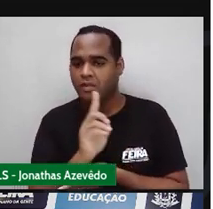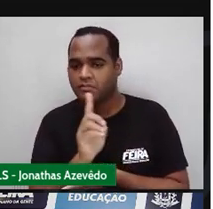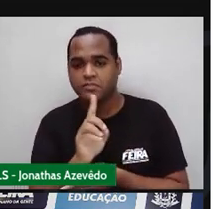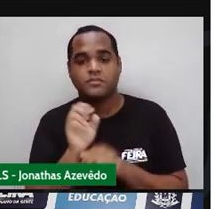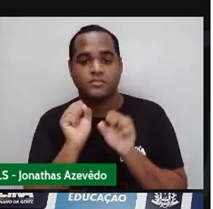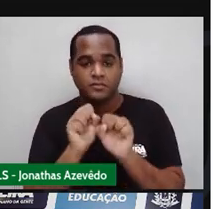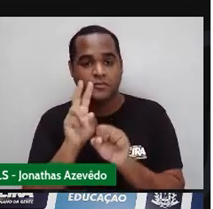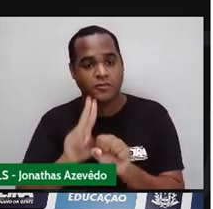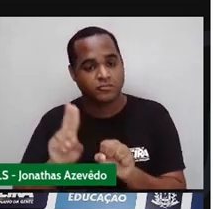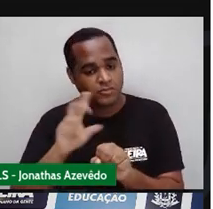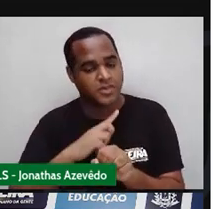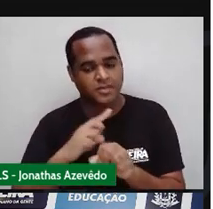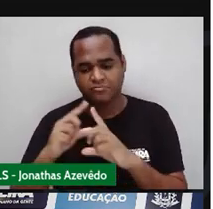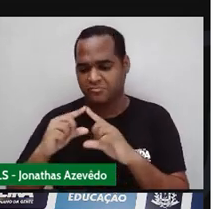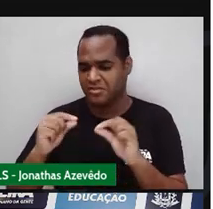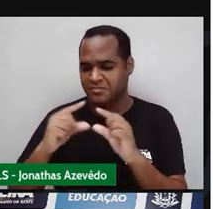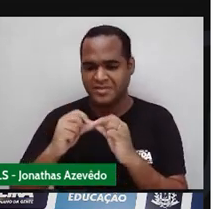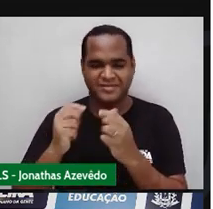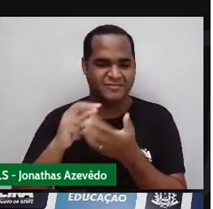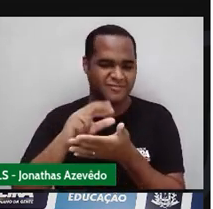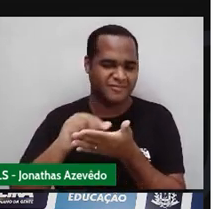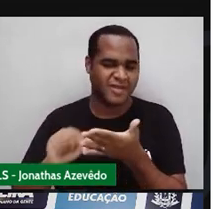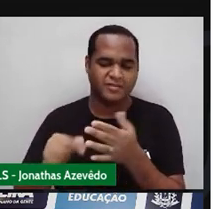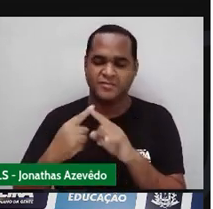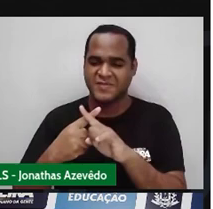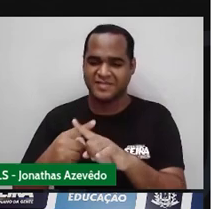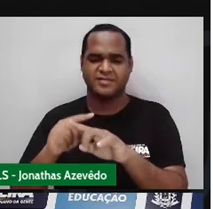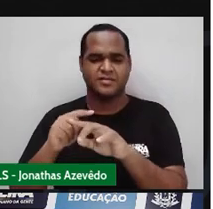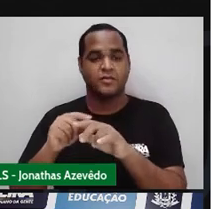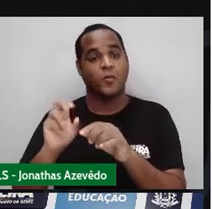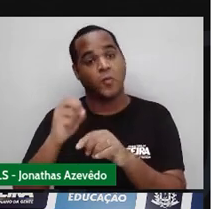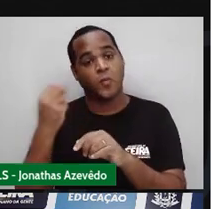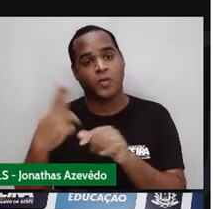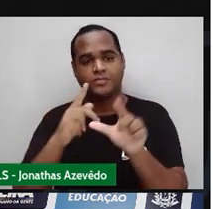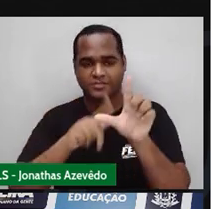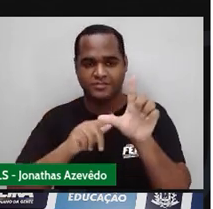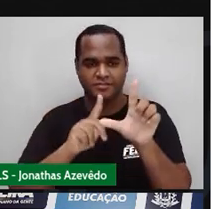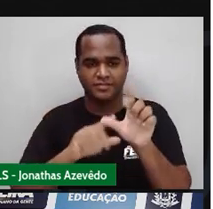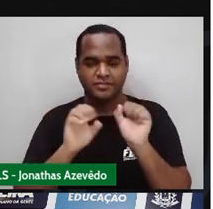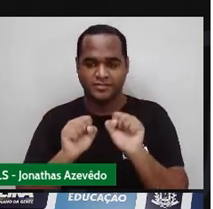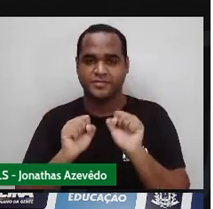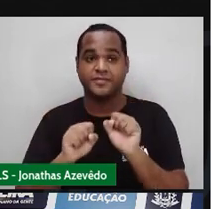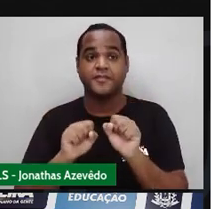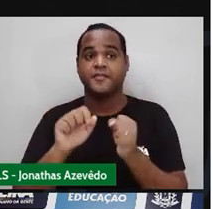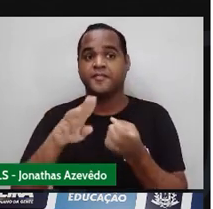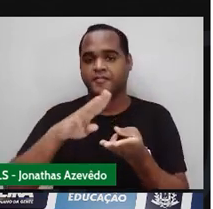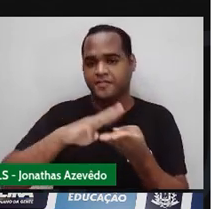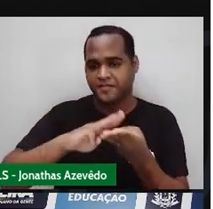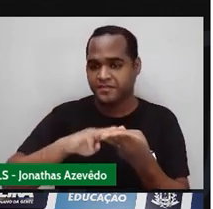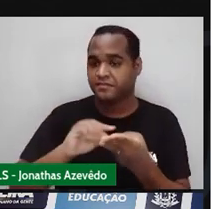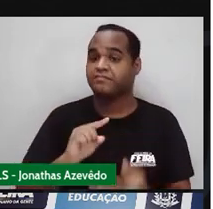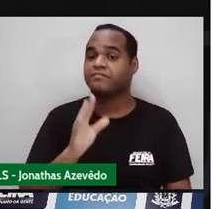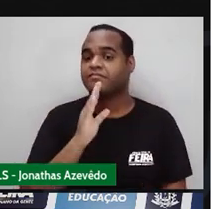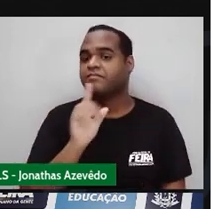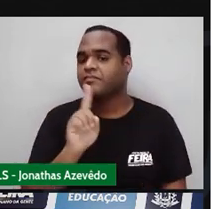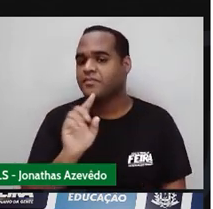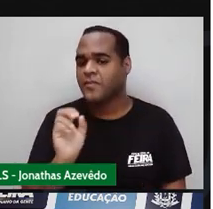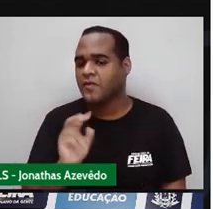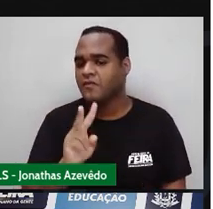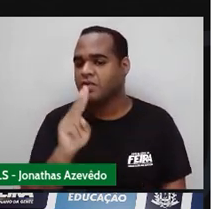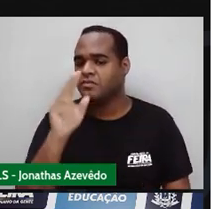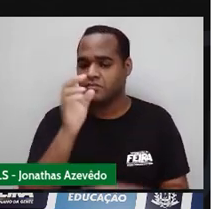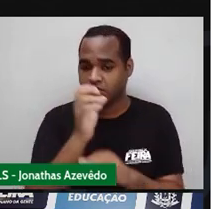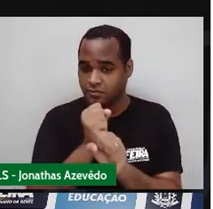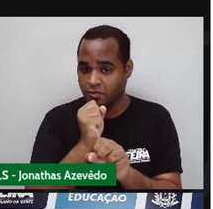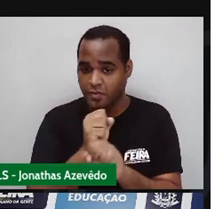Usando símbolos Ou letras Tá? Então Na matemática A gente não conhece Um valor Não